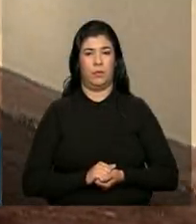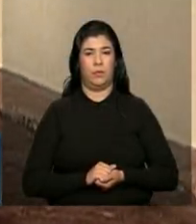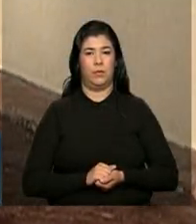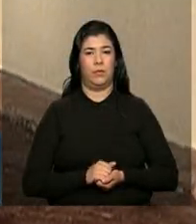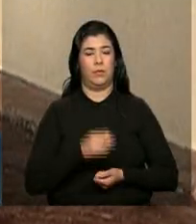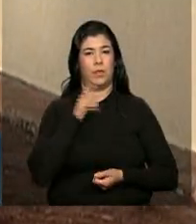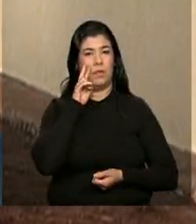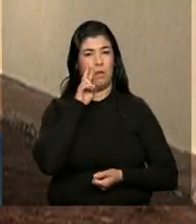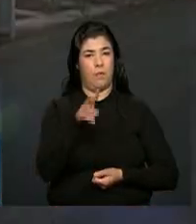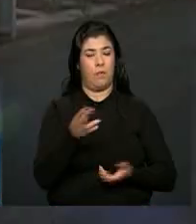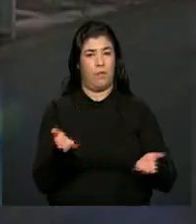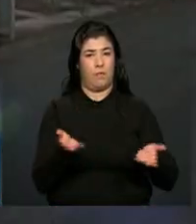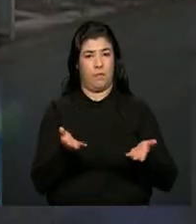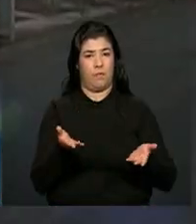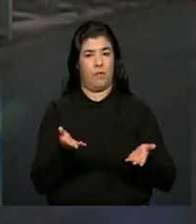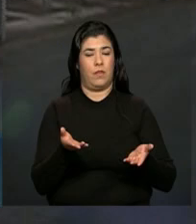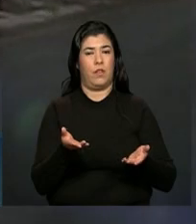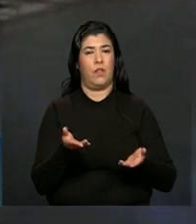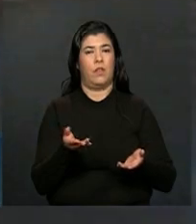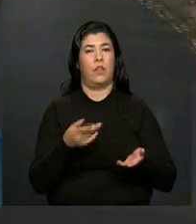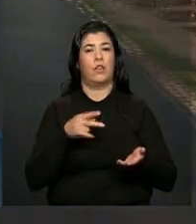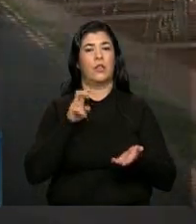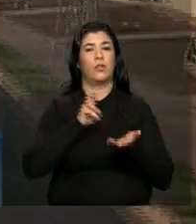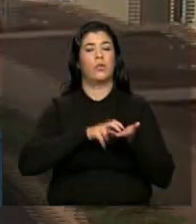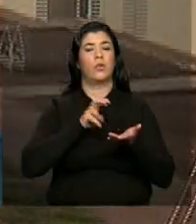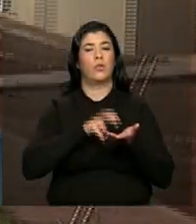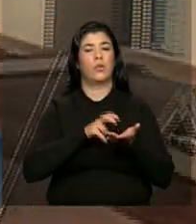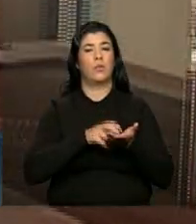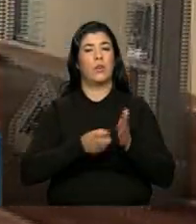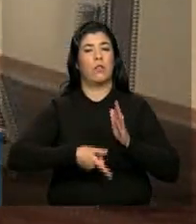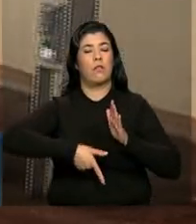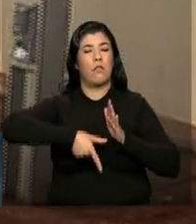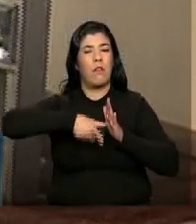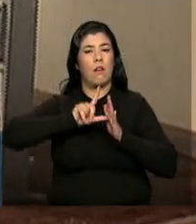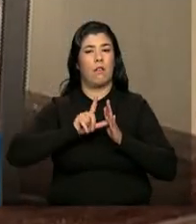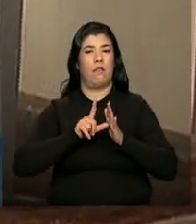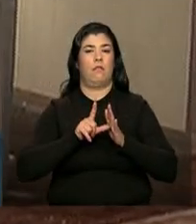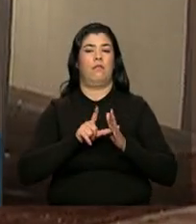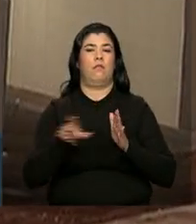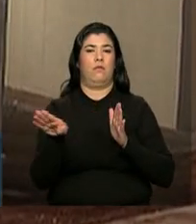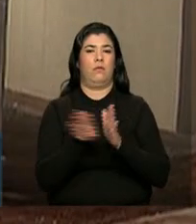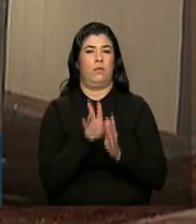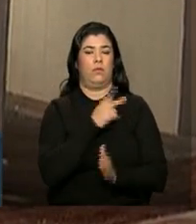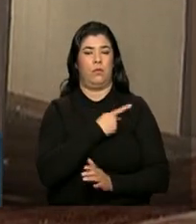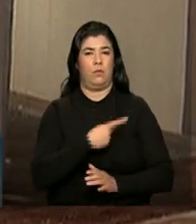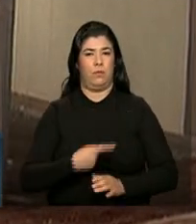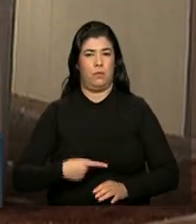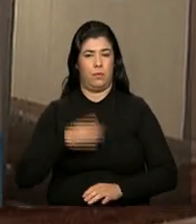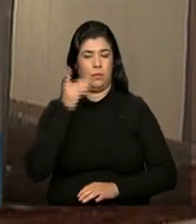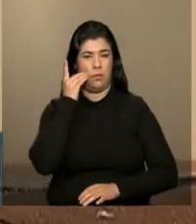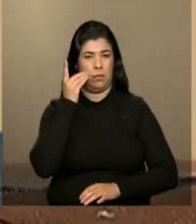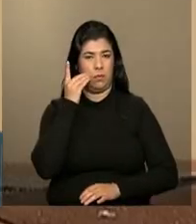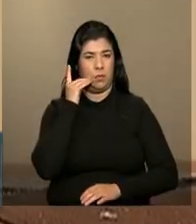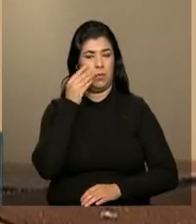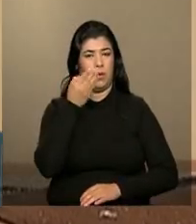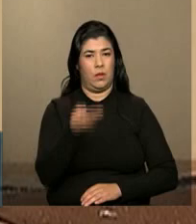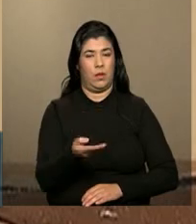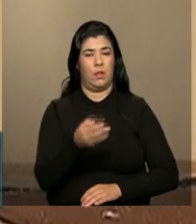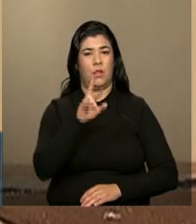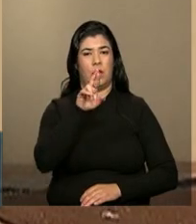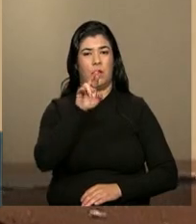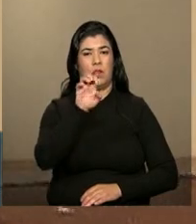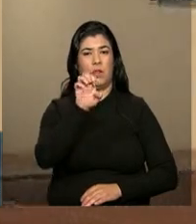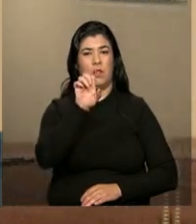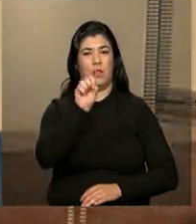Há imagens que foram feitas hoje pela manhã, pouquinho antes da chegada da presidenta Dilma, do Residencial Bela